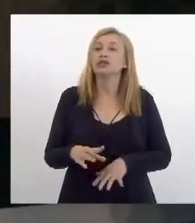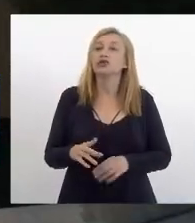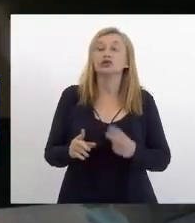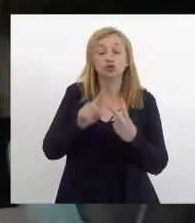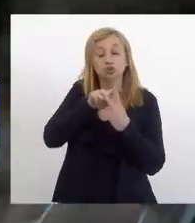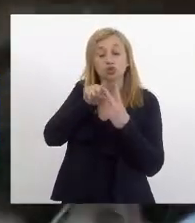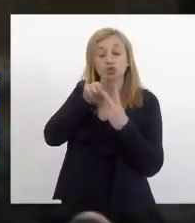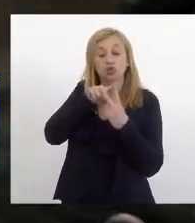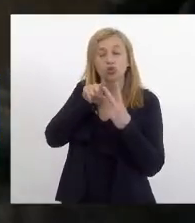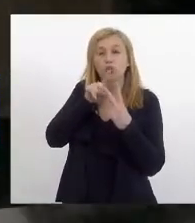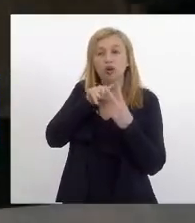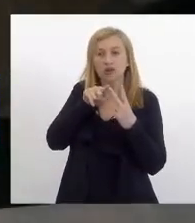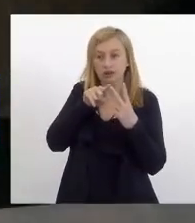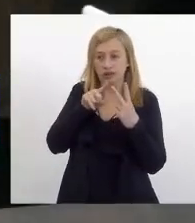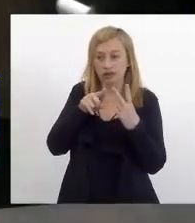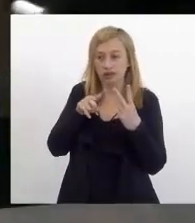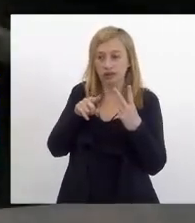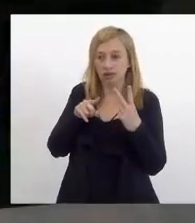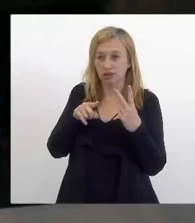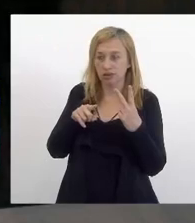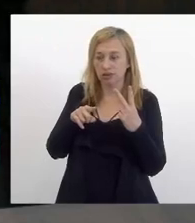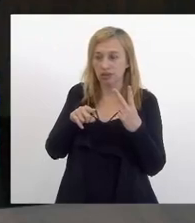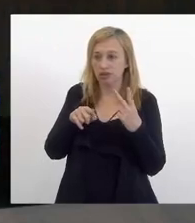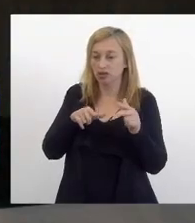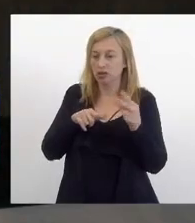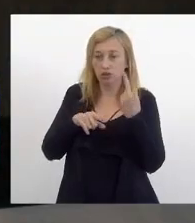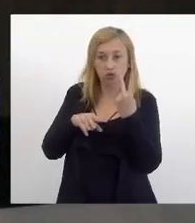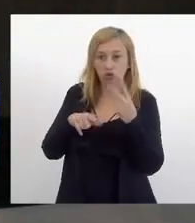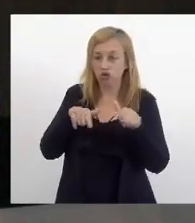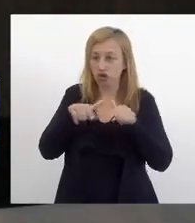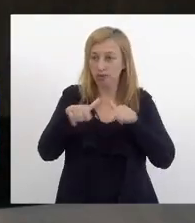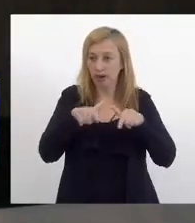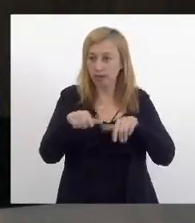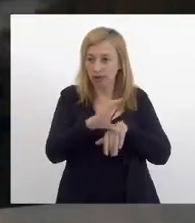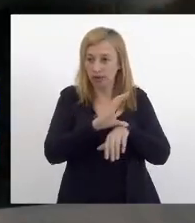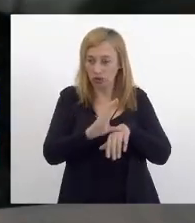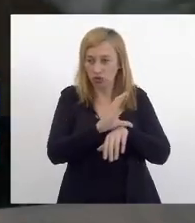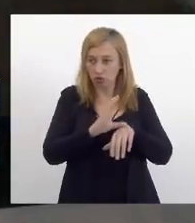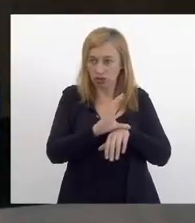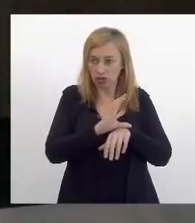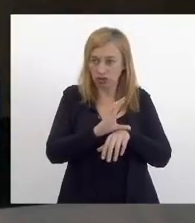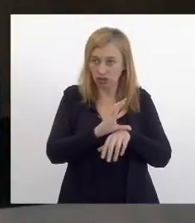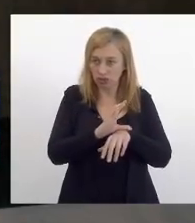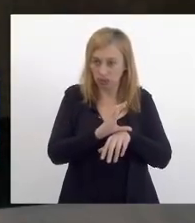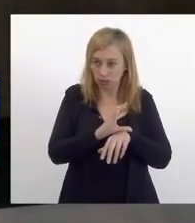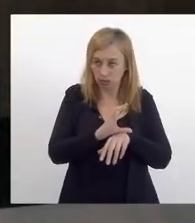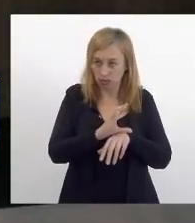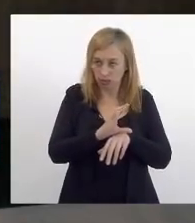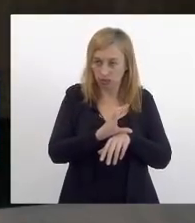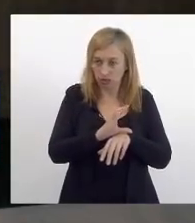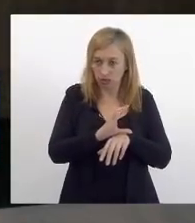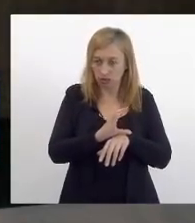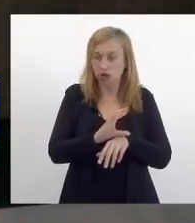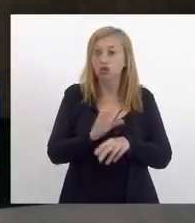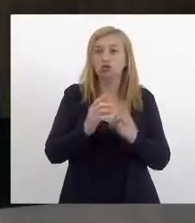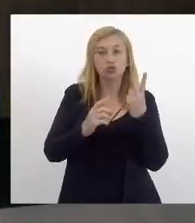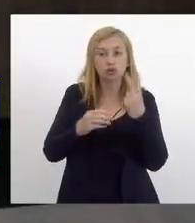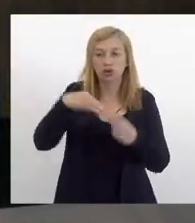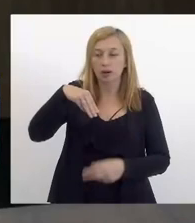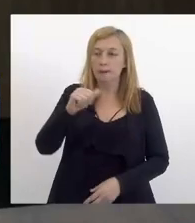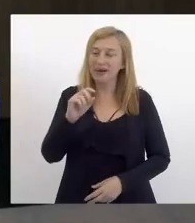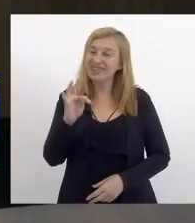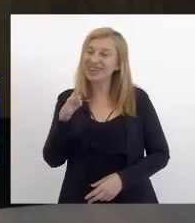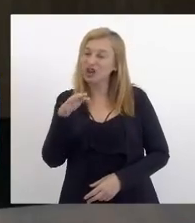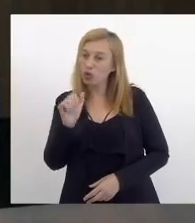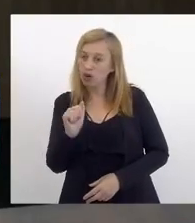só temos direito viu deputado pela constituição a duas matrículas em